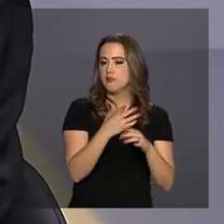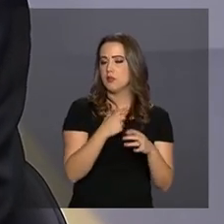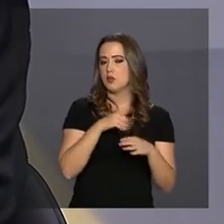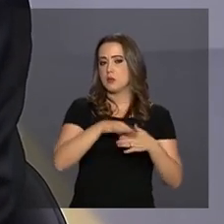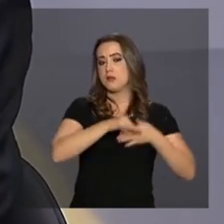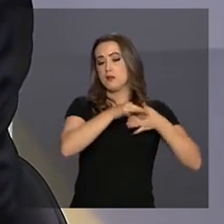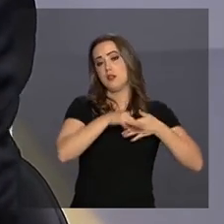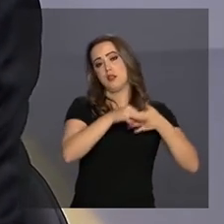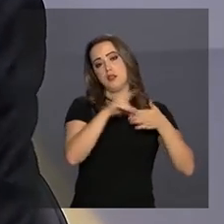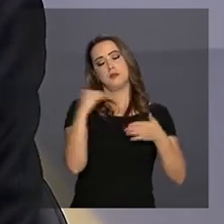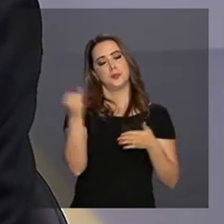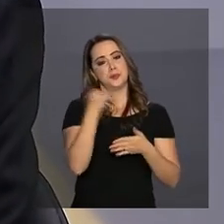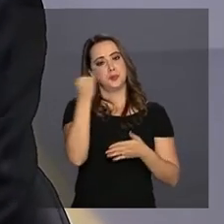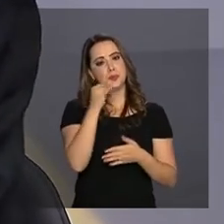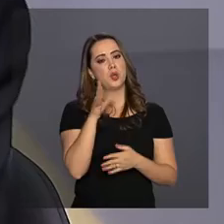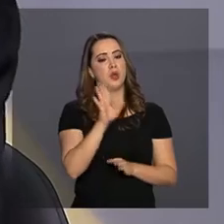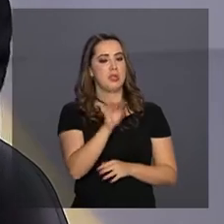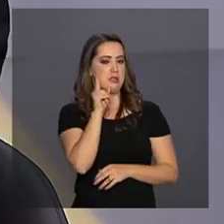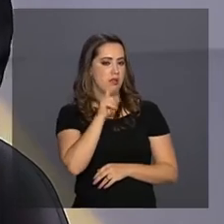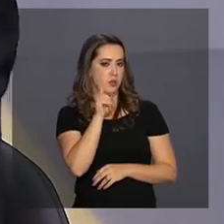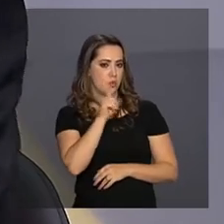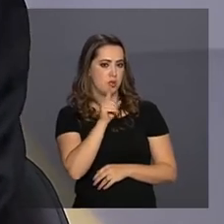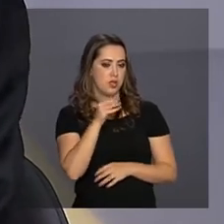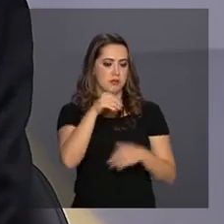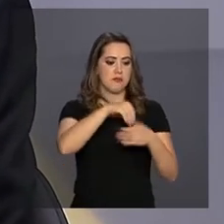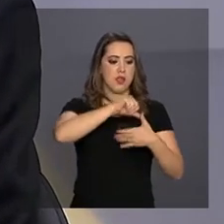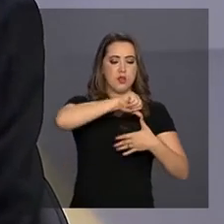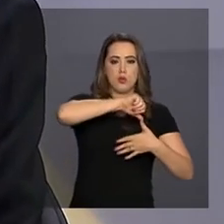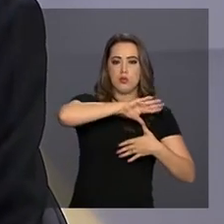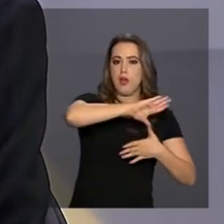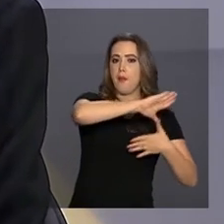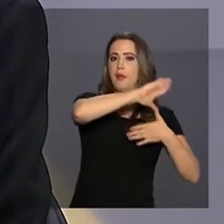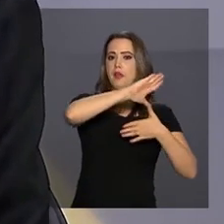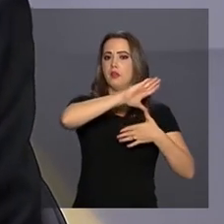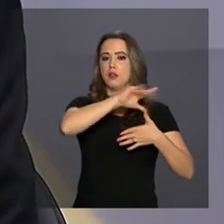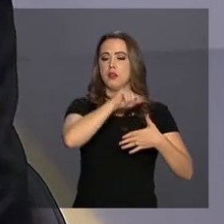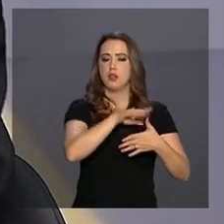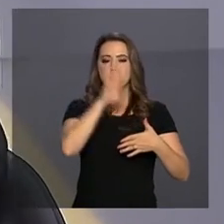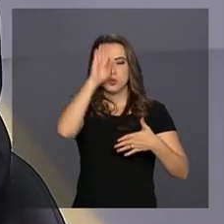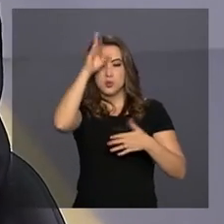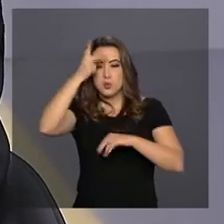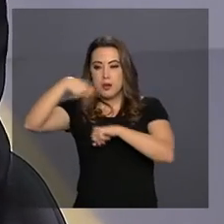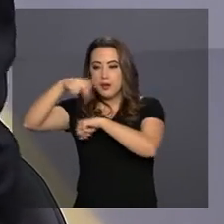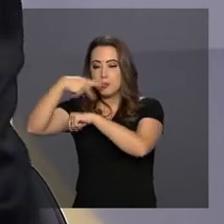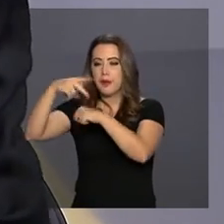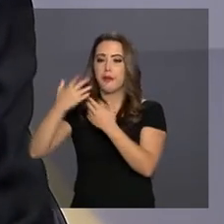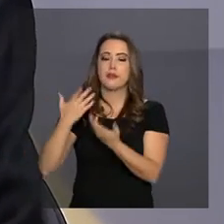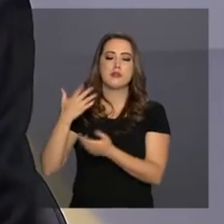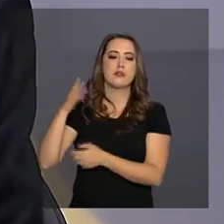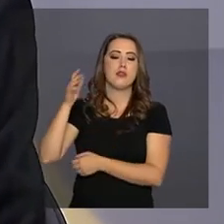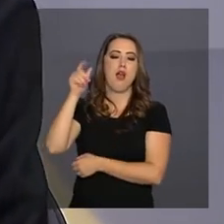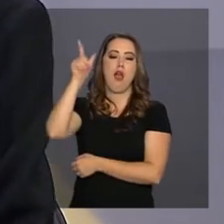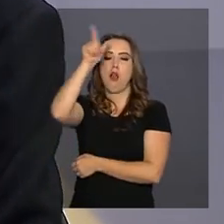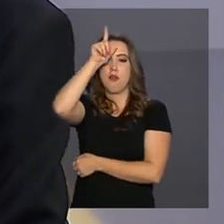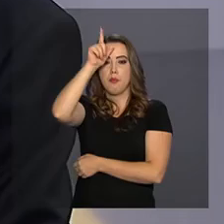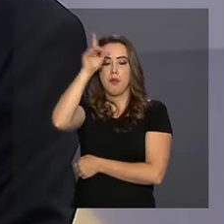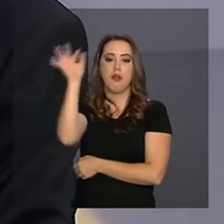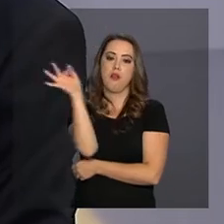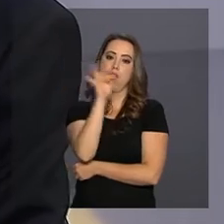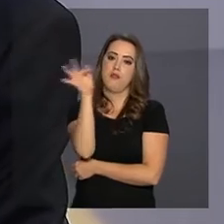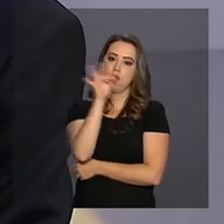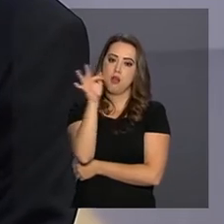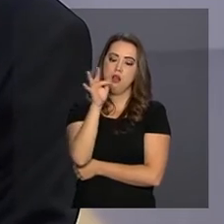de extrema relevância dos Estados Unidos, da América e dos principais países europeus, Alemanha, França, Reino Unido,